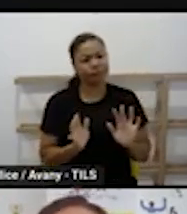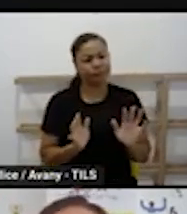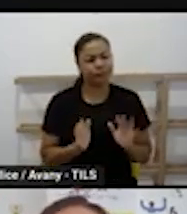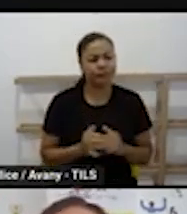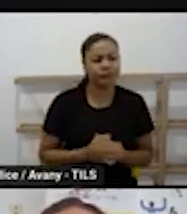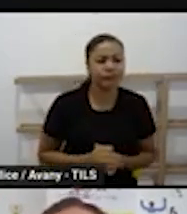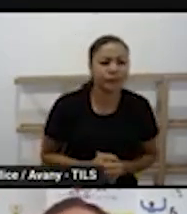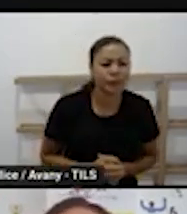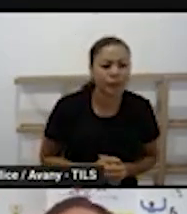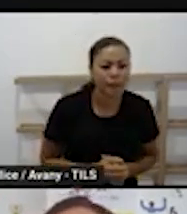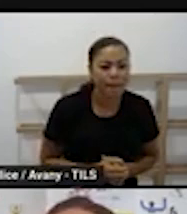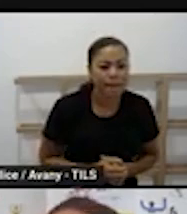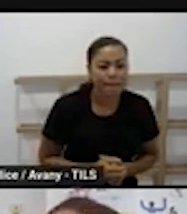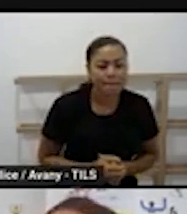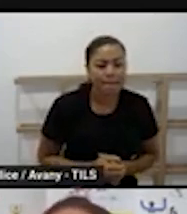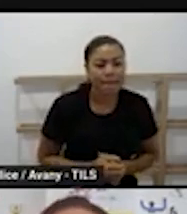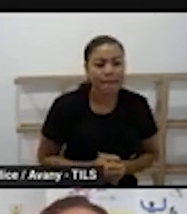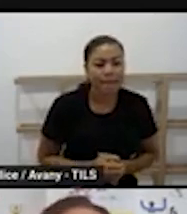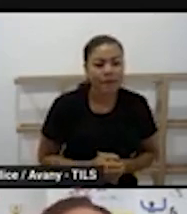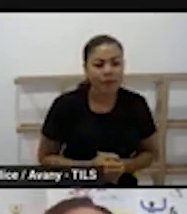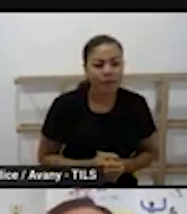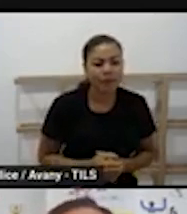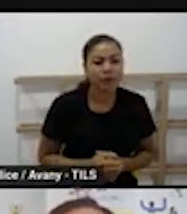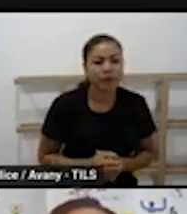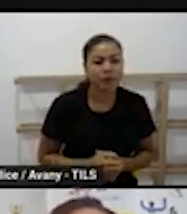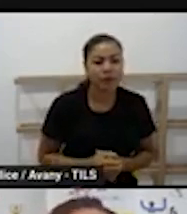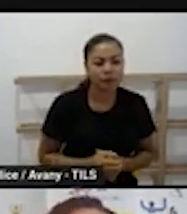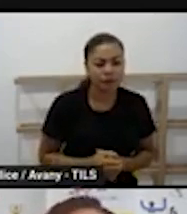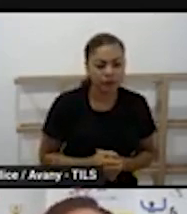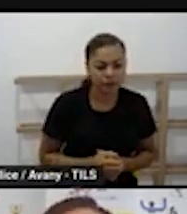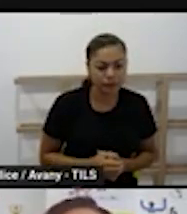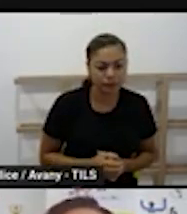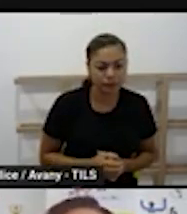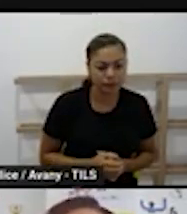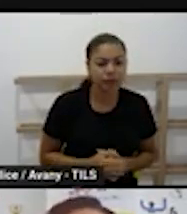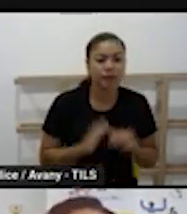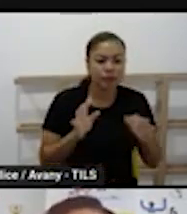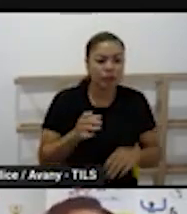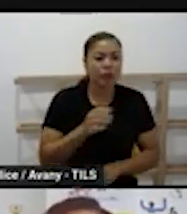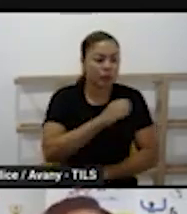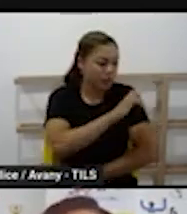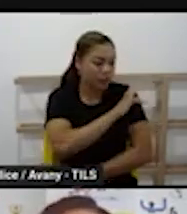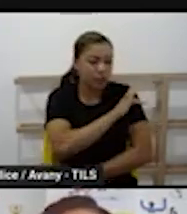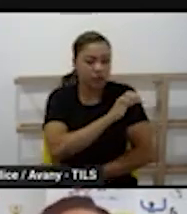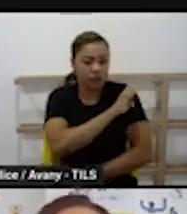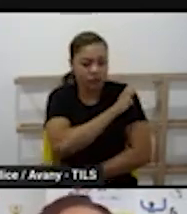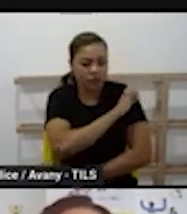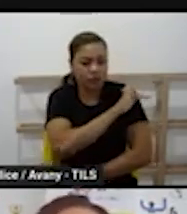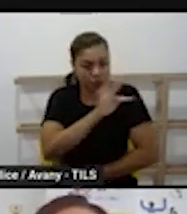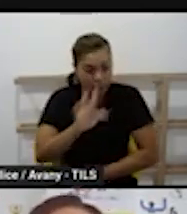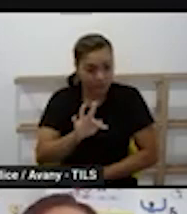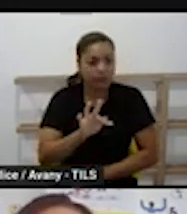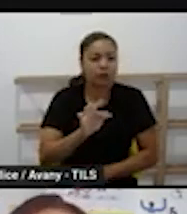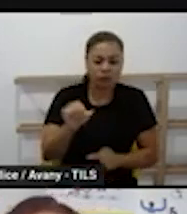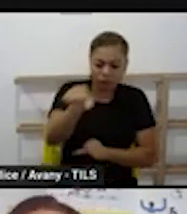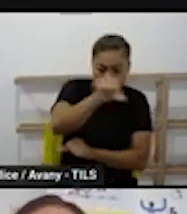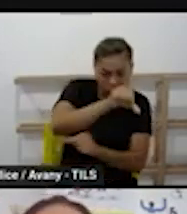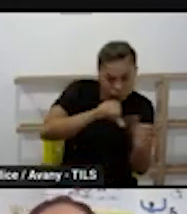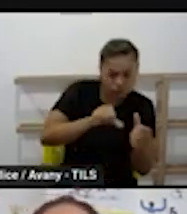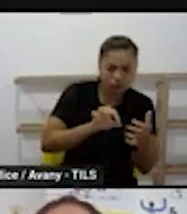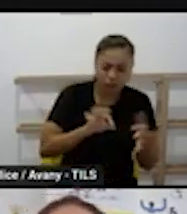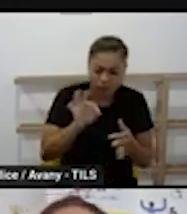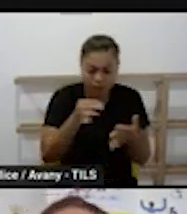infantil, por conta que a matriz curricular do ensino fundamental foi revisada e sendo ampliada essa jornada do trabalho não ensino fundamental,